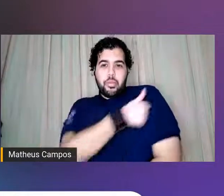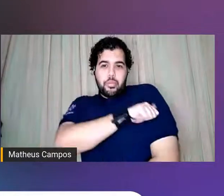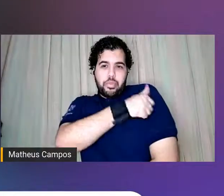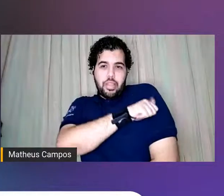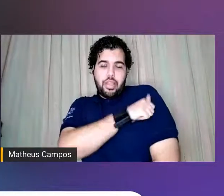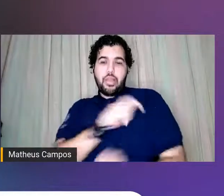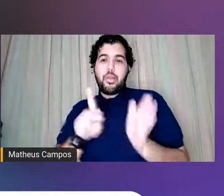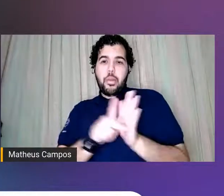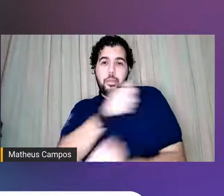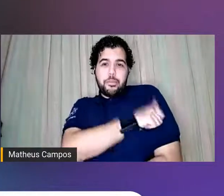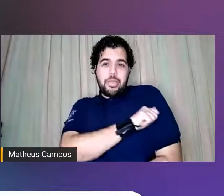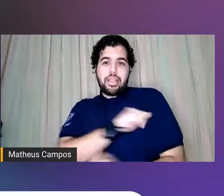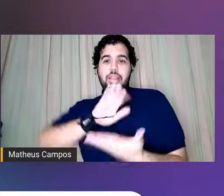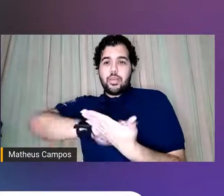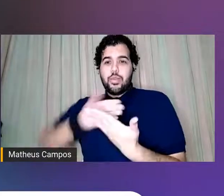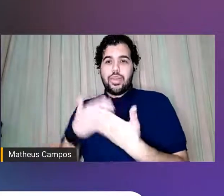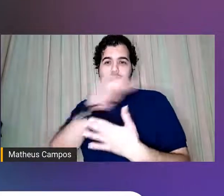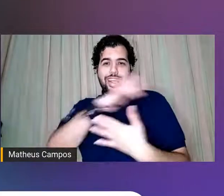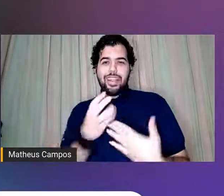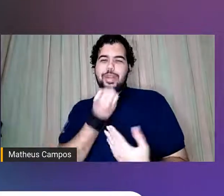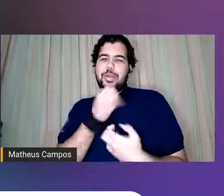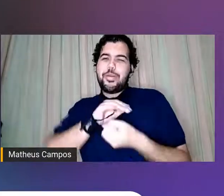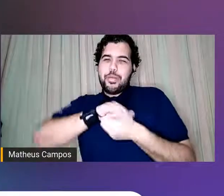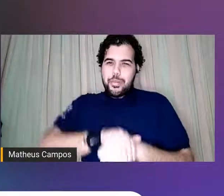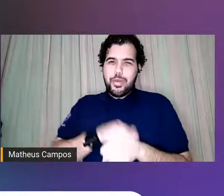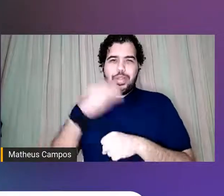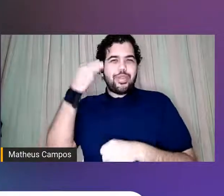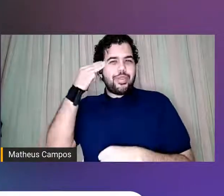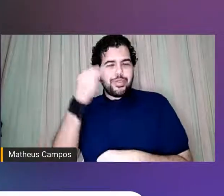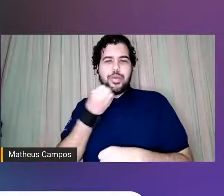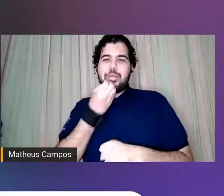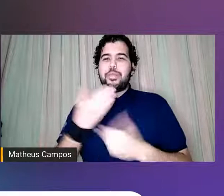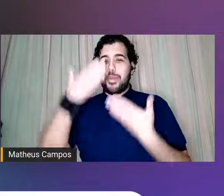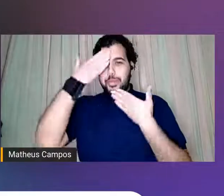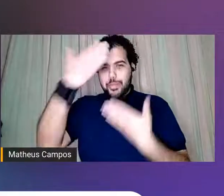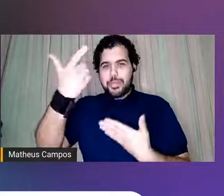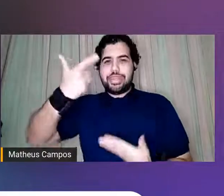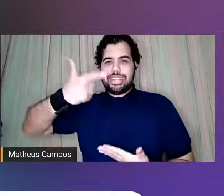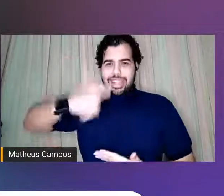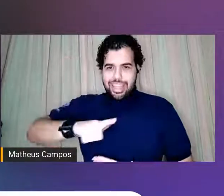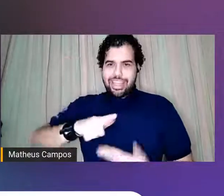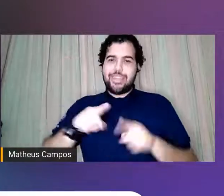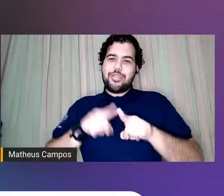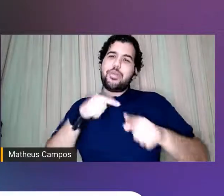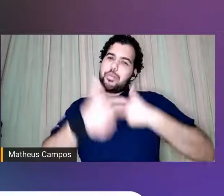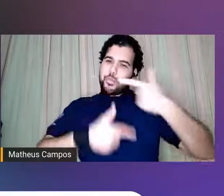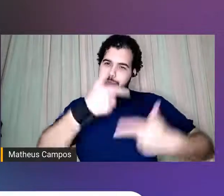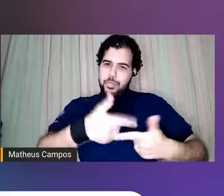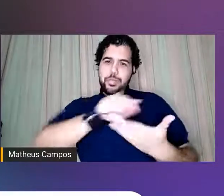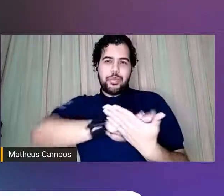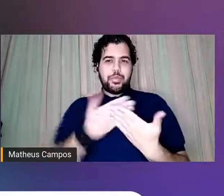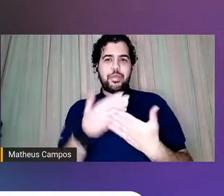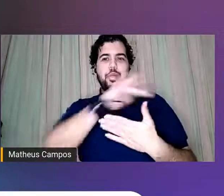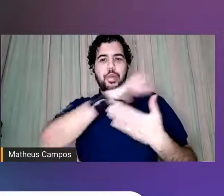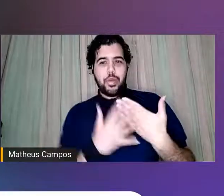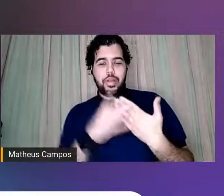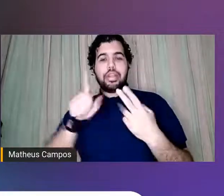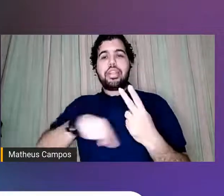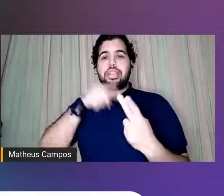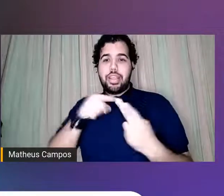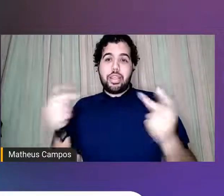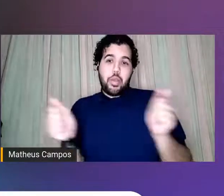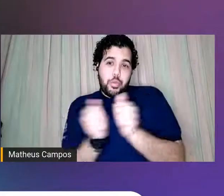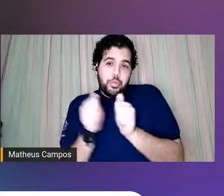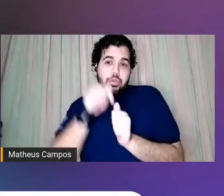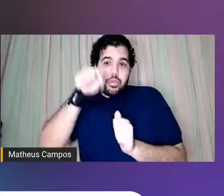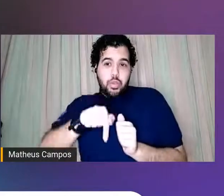livros. Então, boa noite, Matheus. Mais uma vez, muito obrigada pelo seu trabalho. E além do Matheus aqui com a gente,